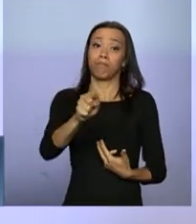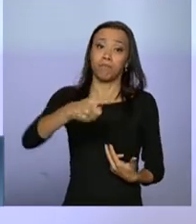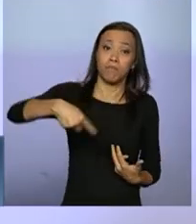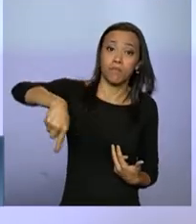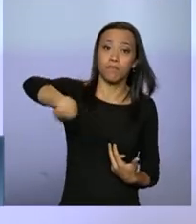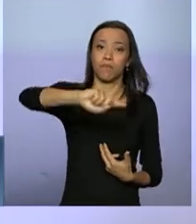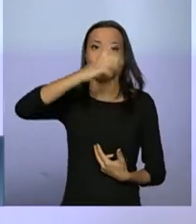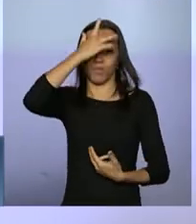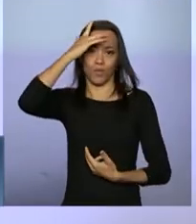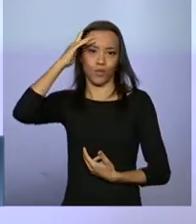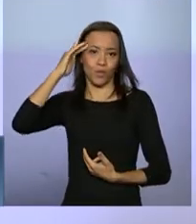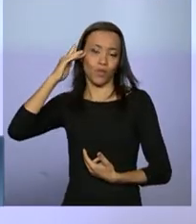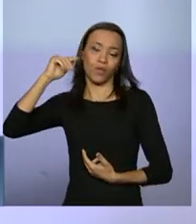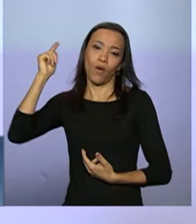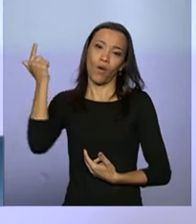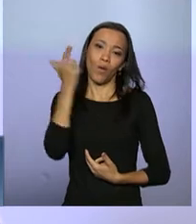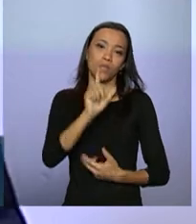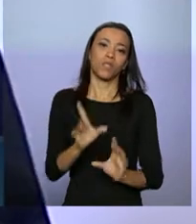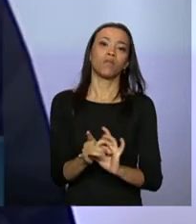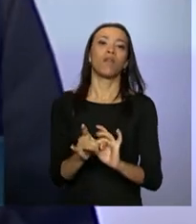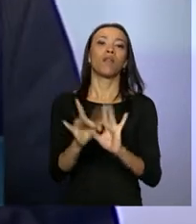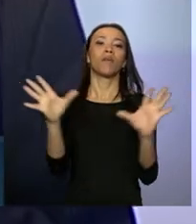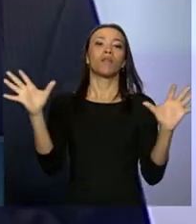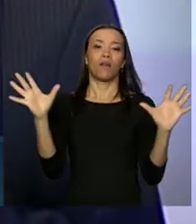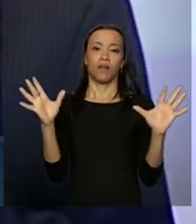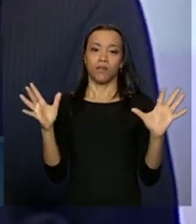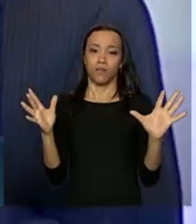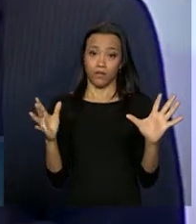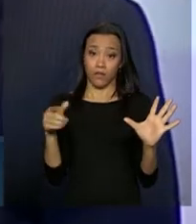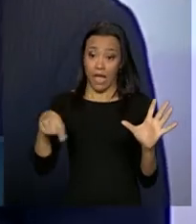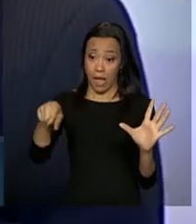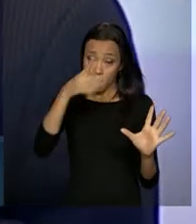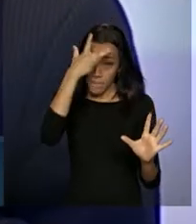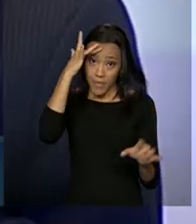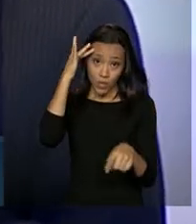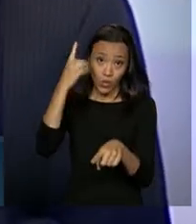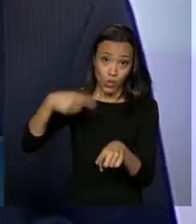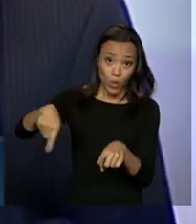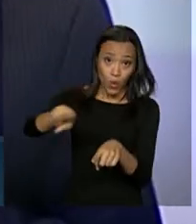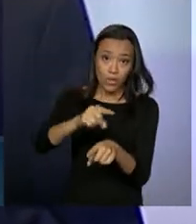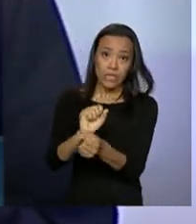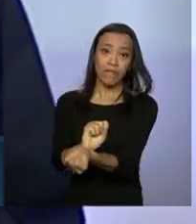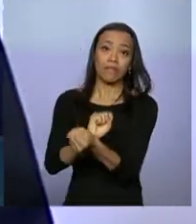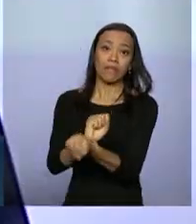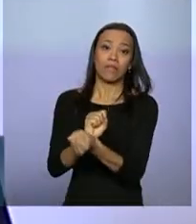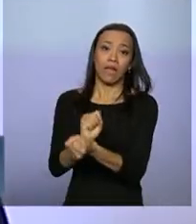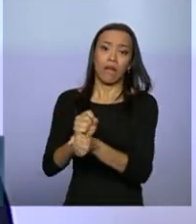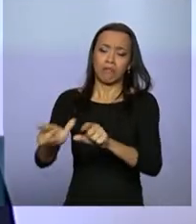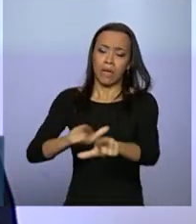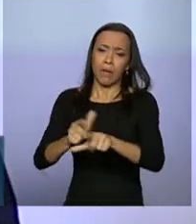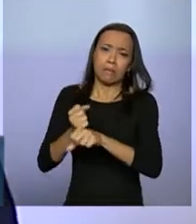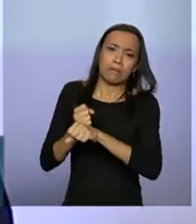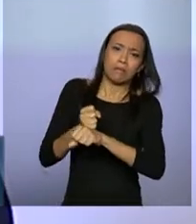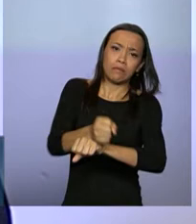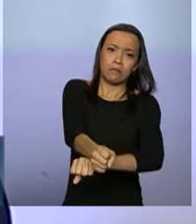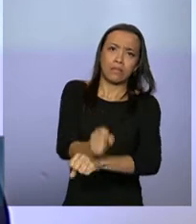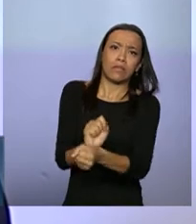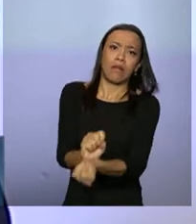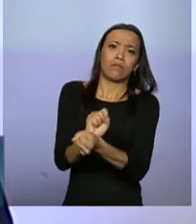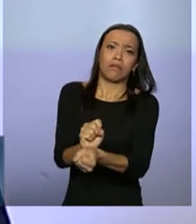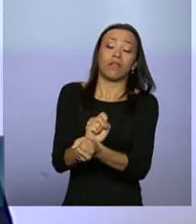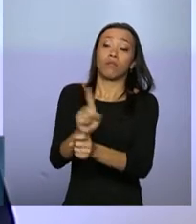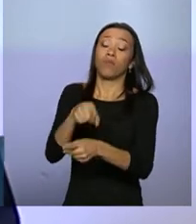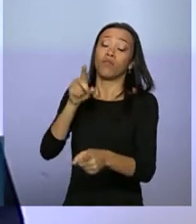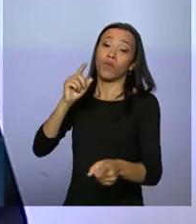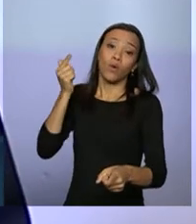resgatados. Esses trabalhadores foram resgatados e precisam a eles ser oferecido